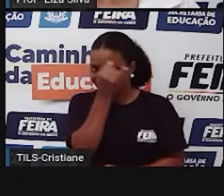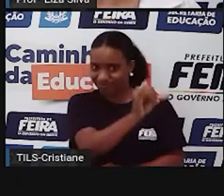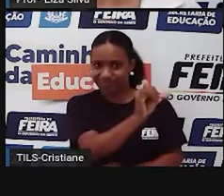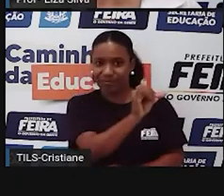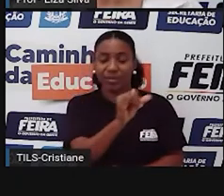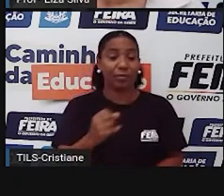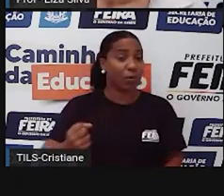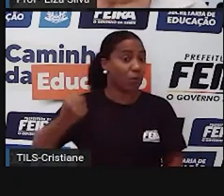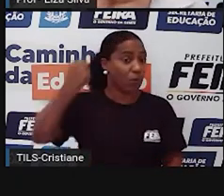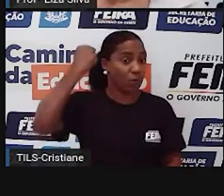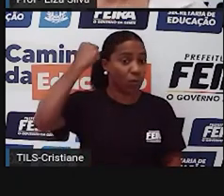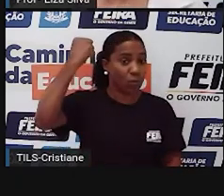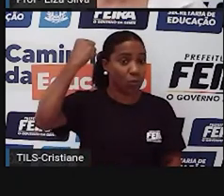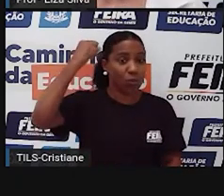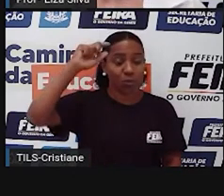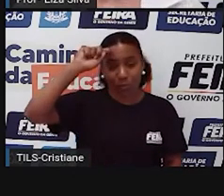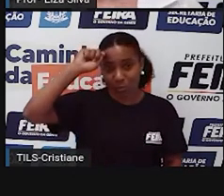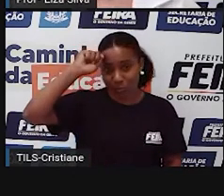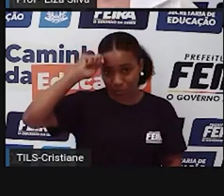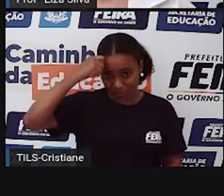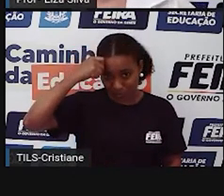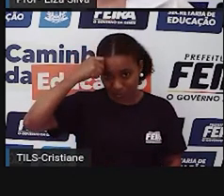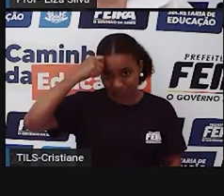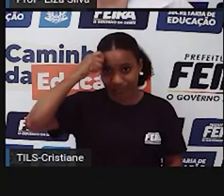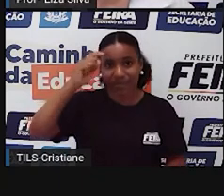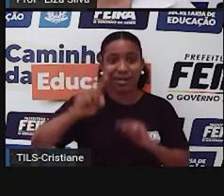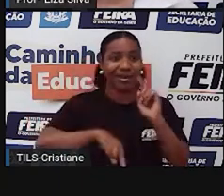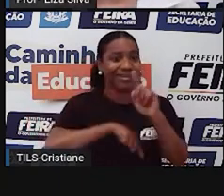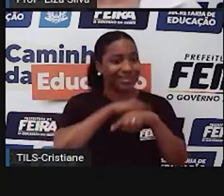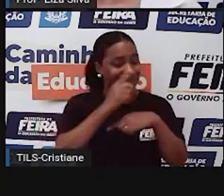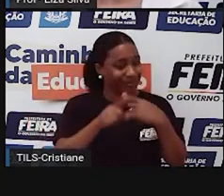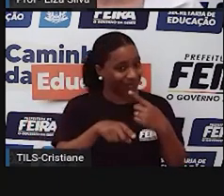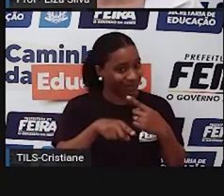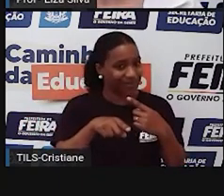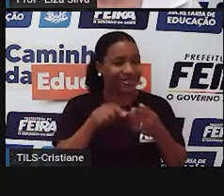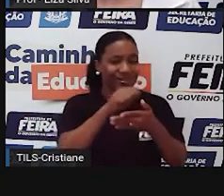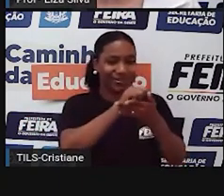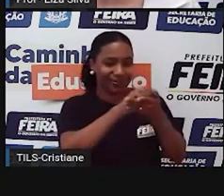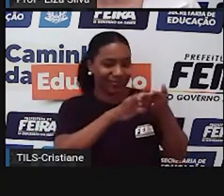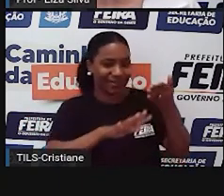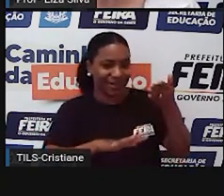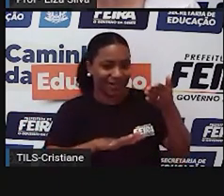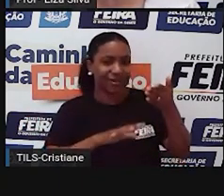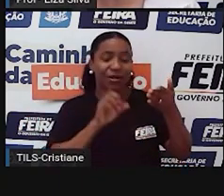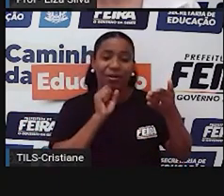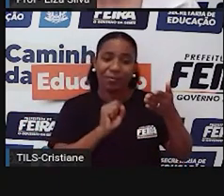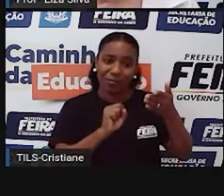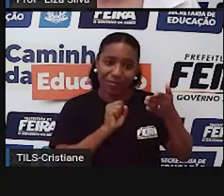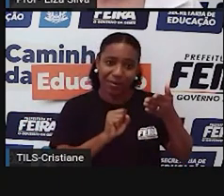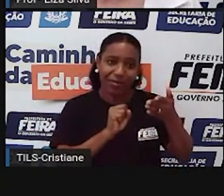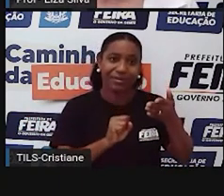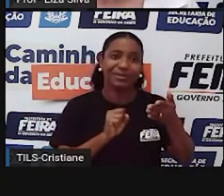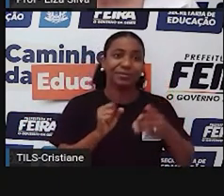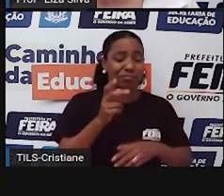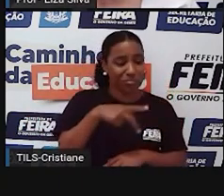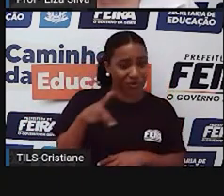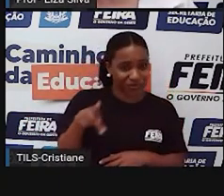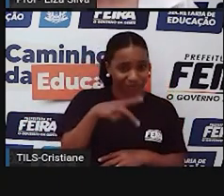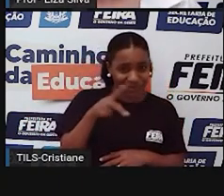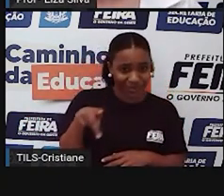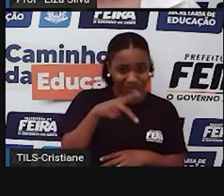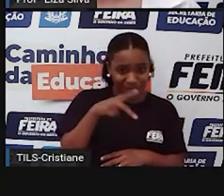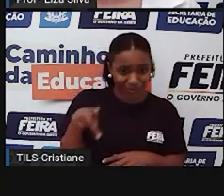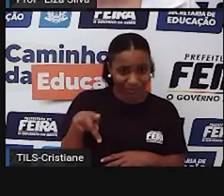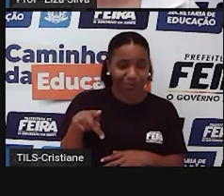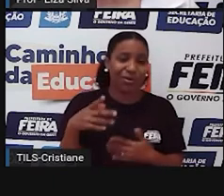do poder negro. E depois de fazer essas atividades, você pode discutir os resultados com o seu professor ou